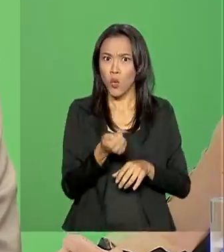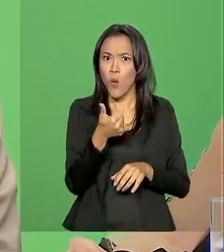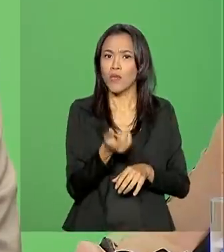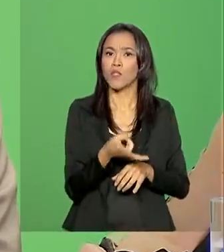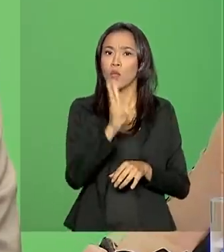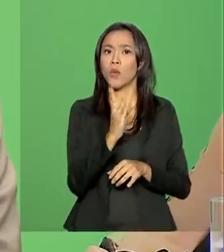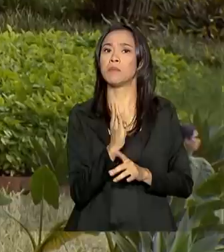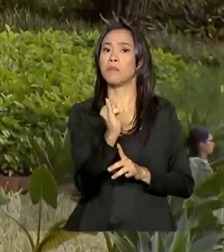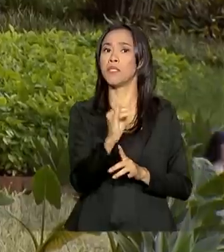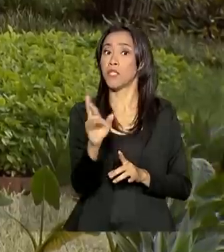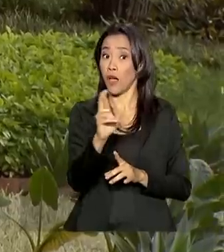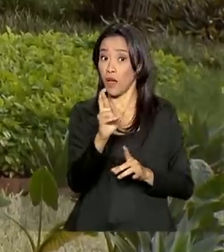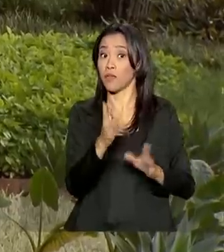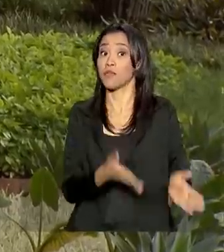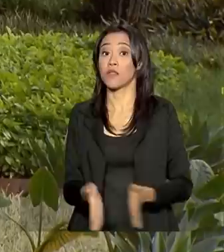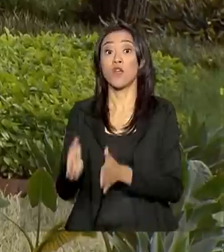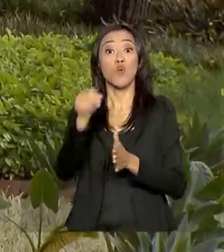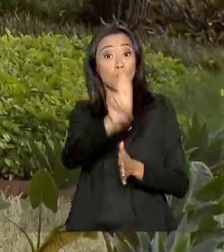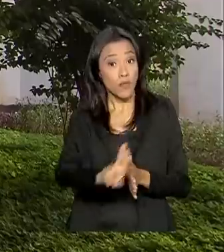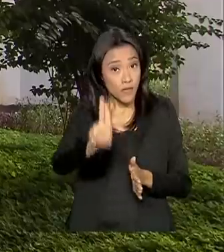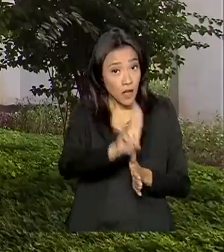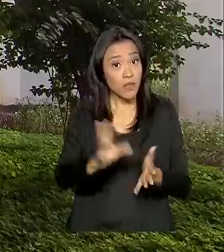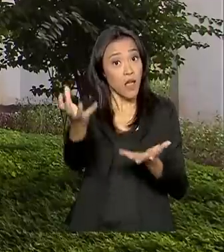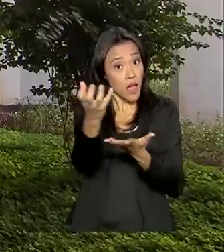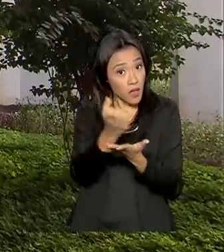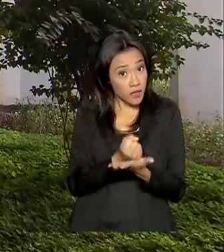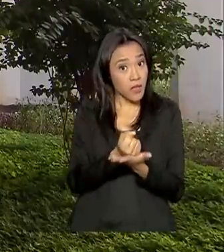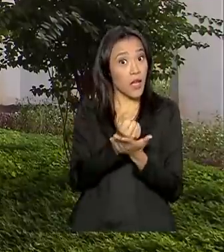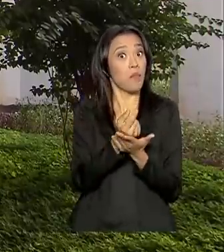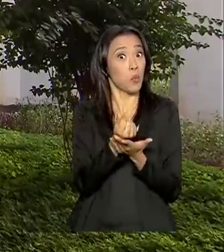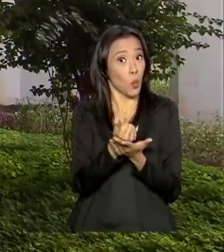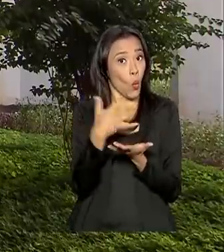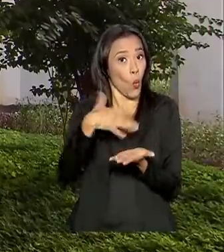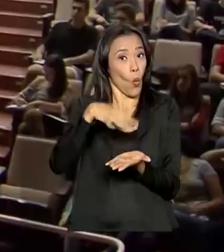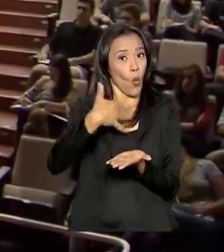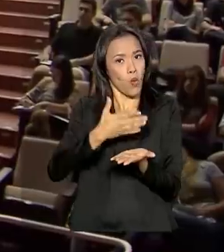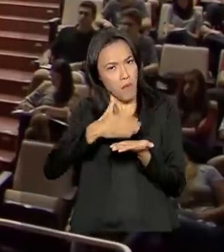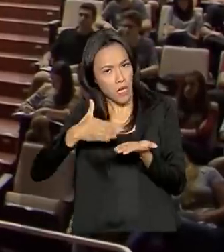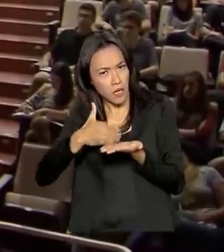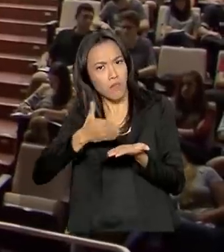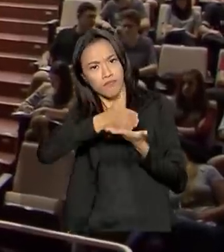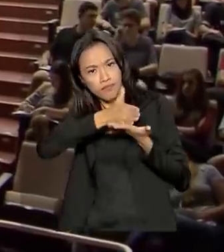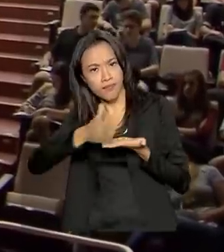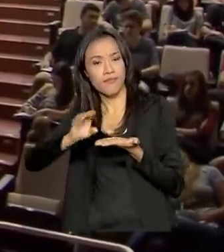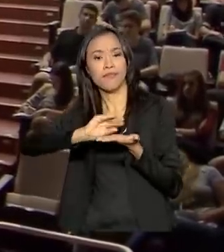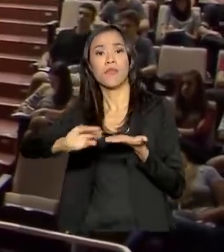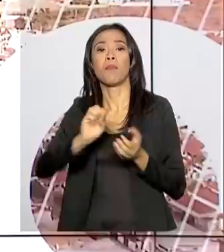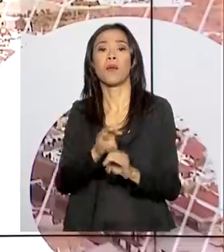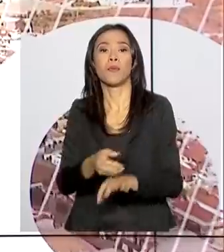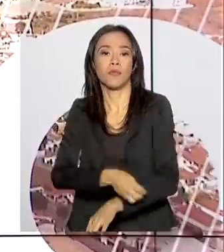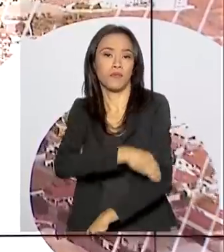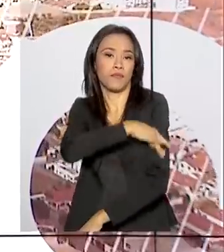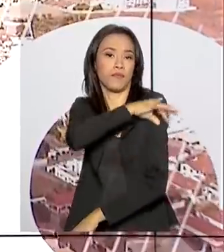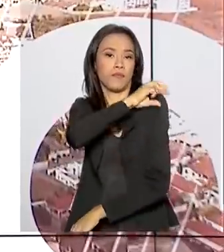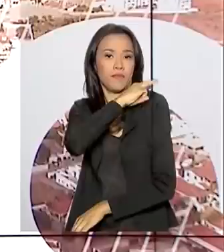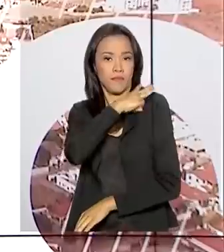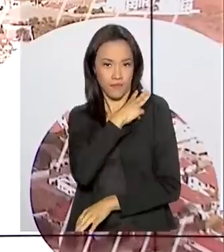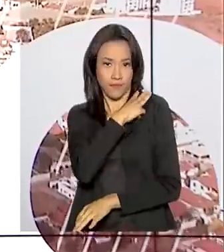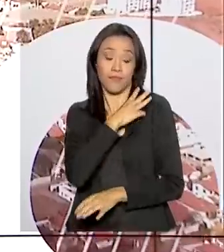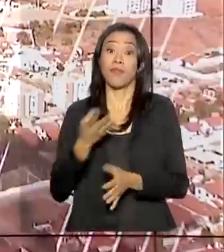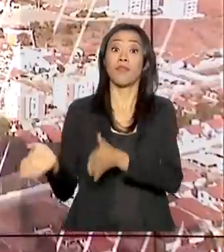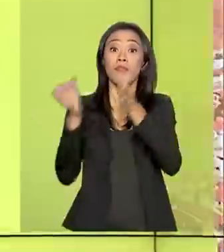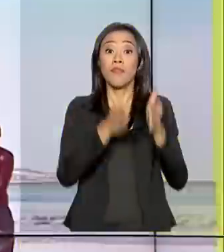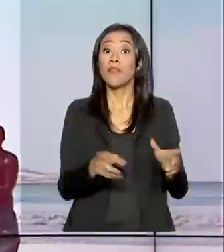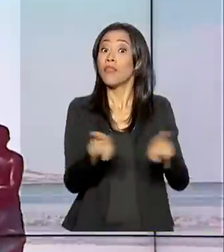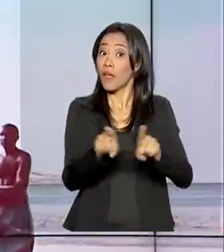bilhões de reais. Universidades recebem a maior parte, o restante vai para a educação básica. E veja também,